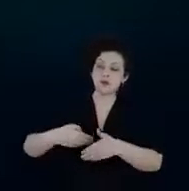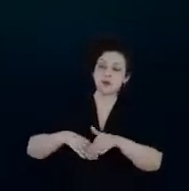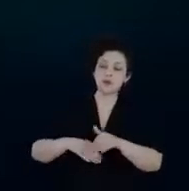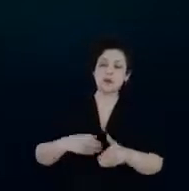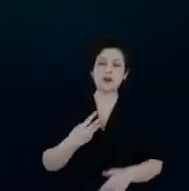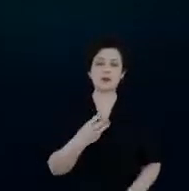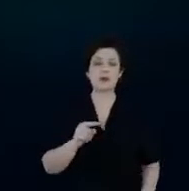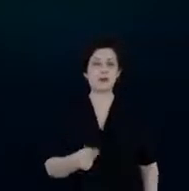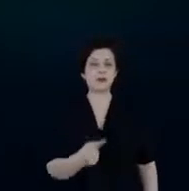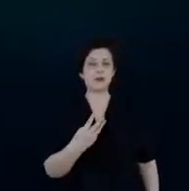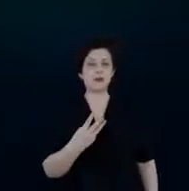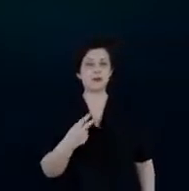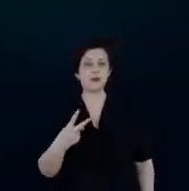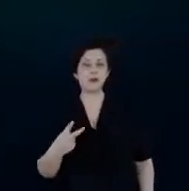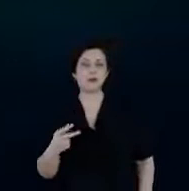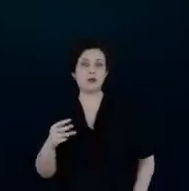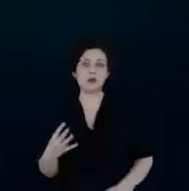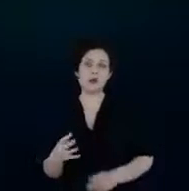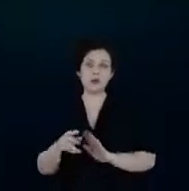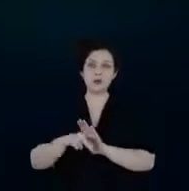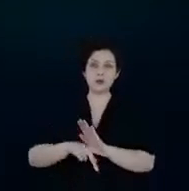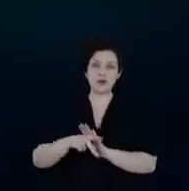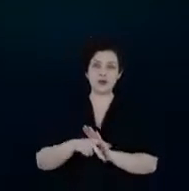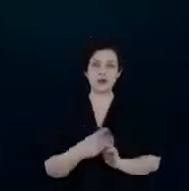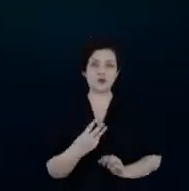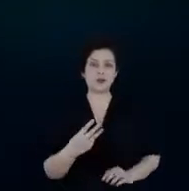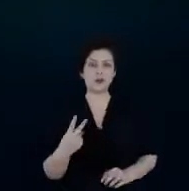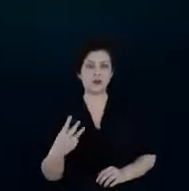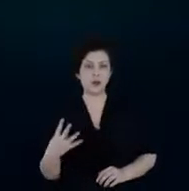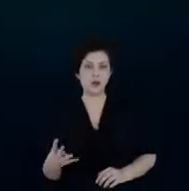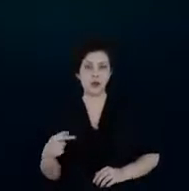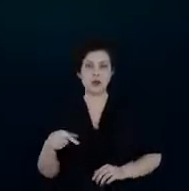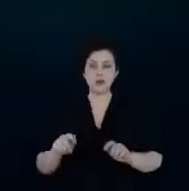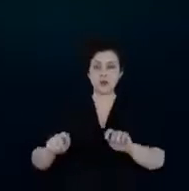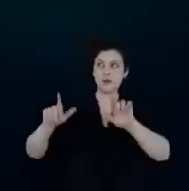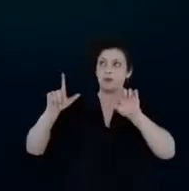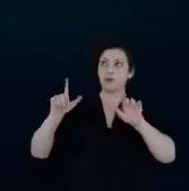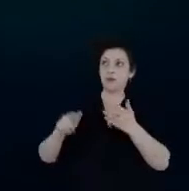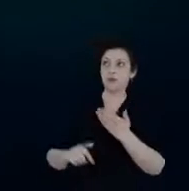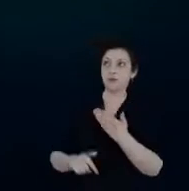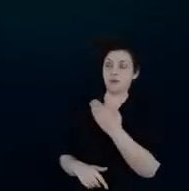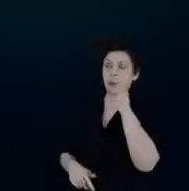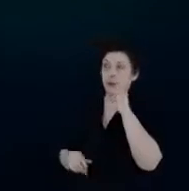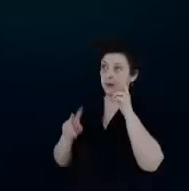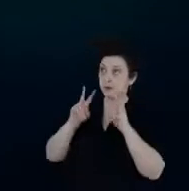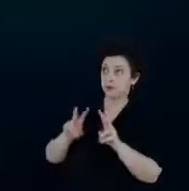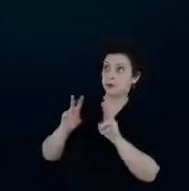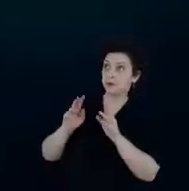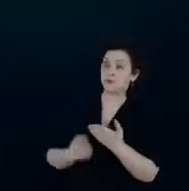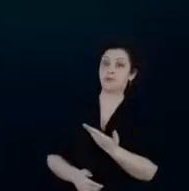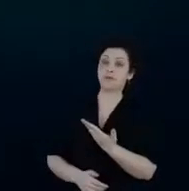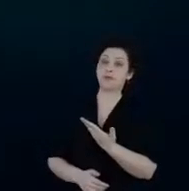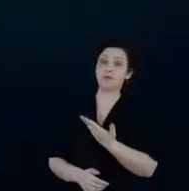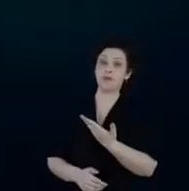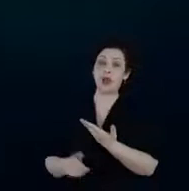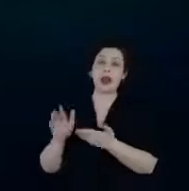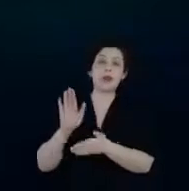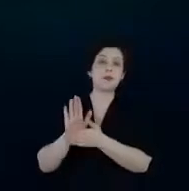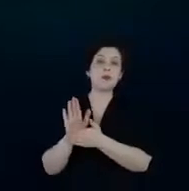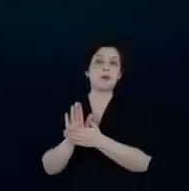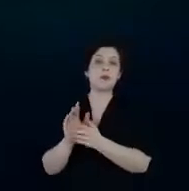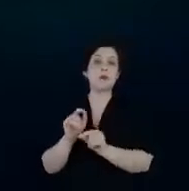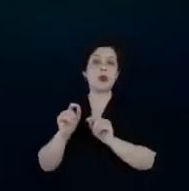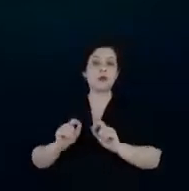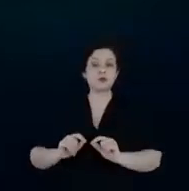.324 ou 3.324 que eu trago aqui na tela para todos verem que ele propõe um